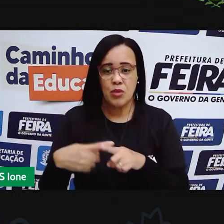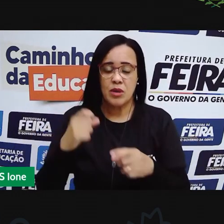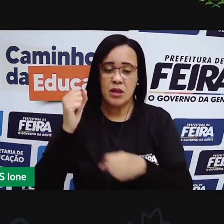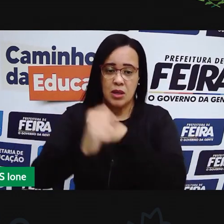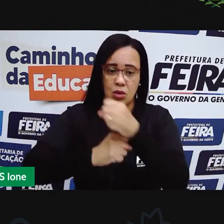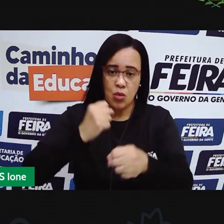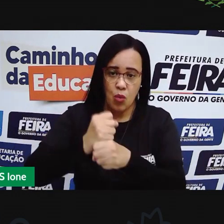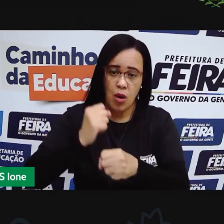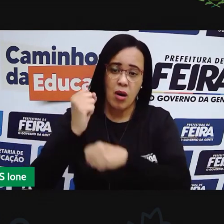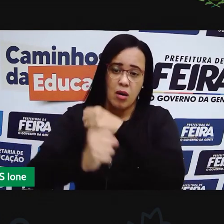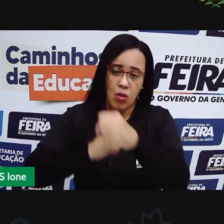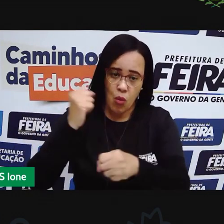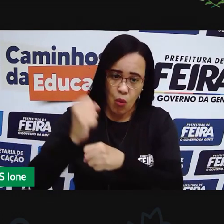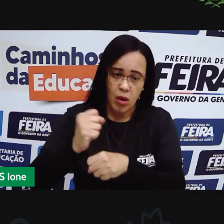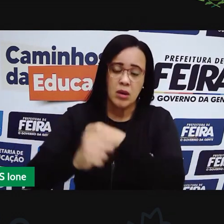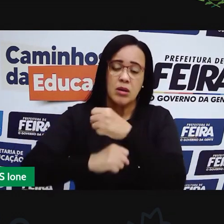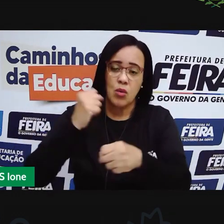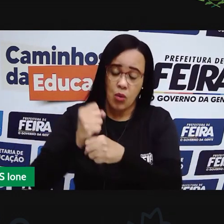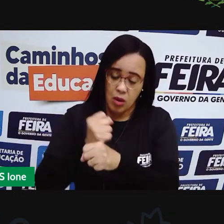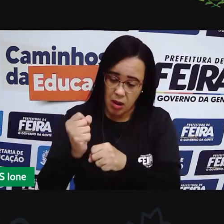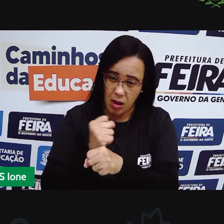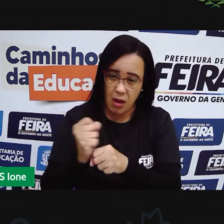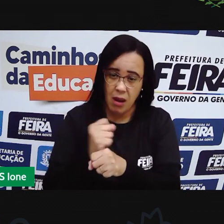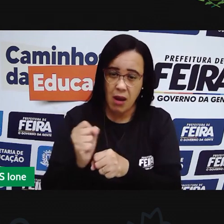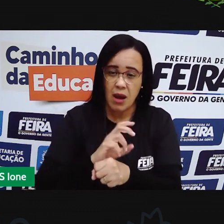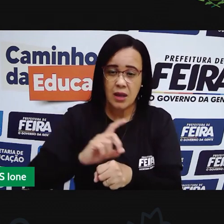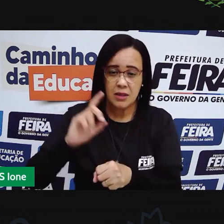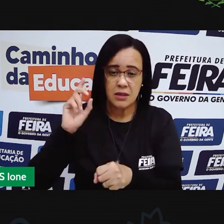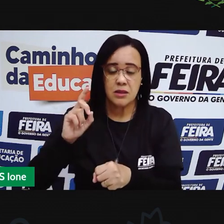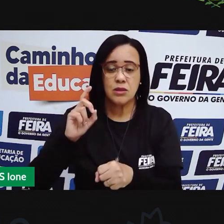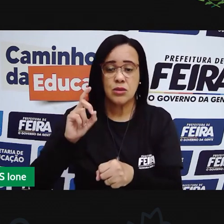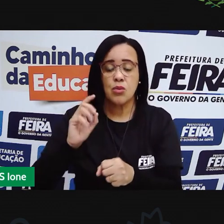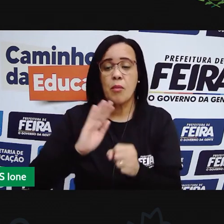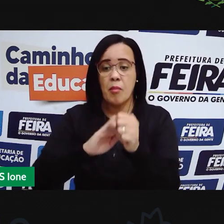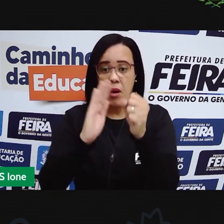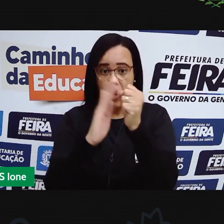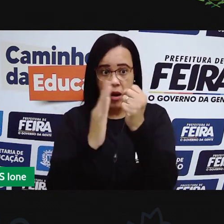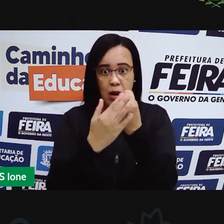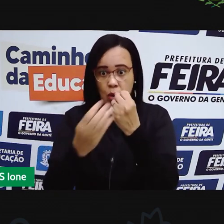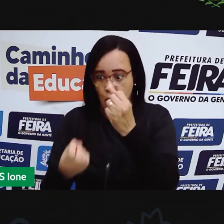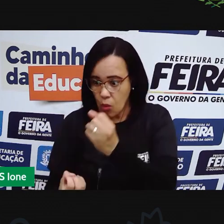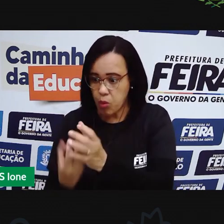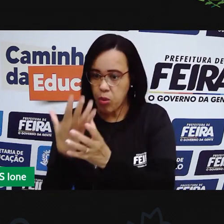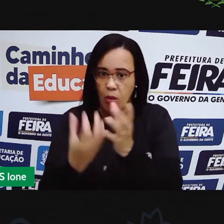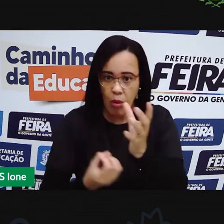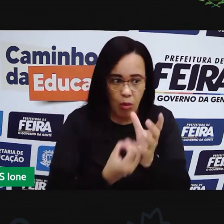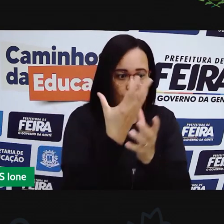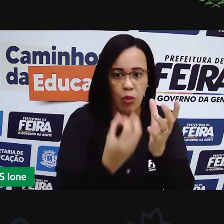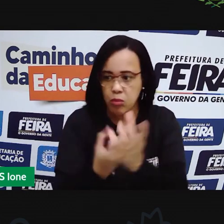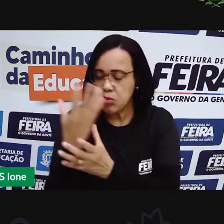Foram sendo criados novos bairros. Mais pessoas foram